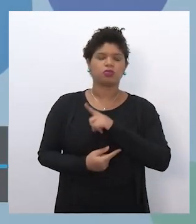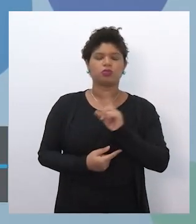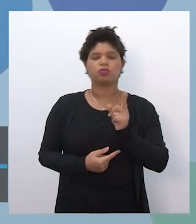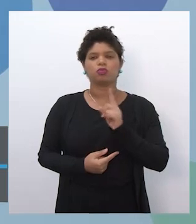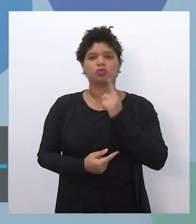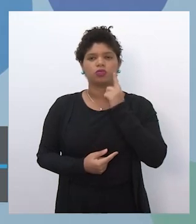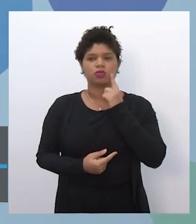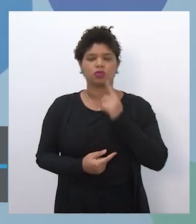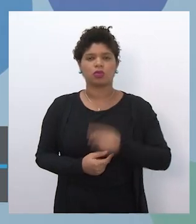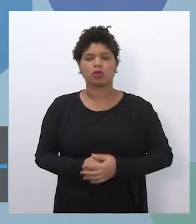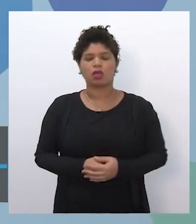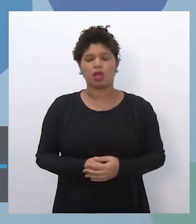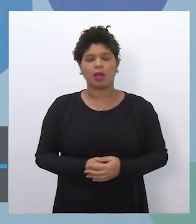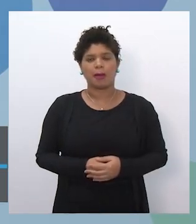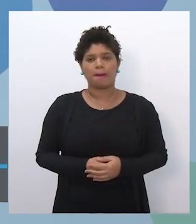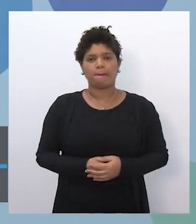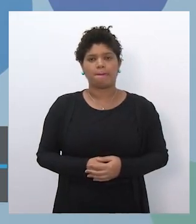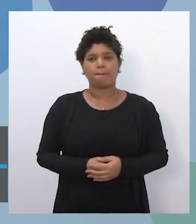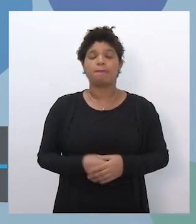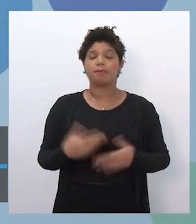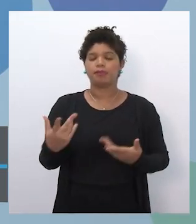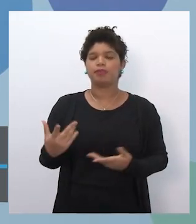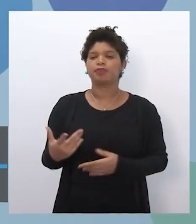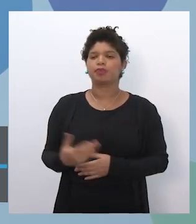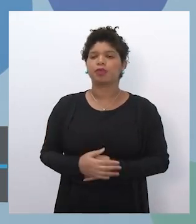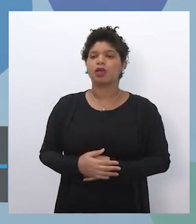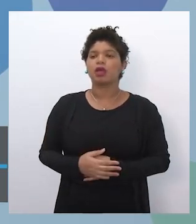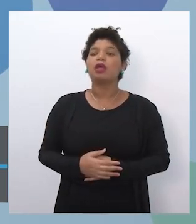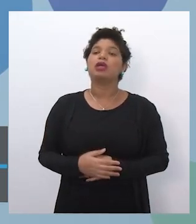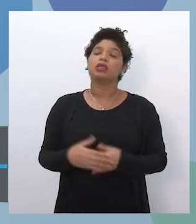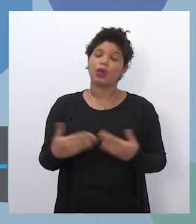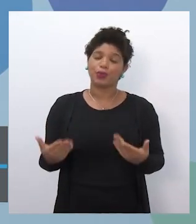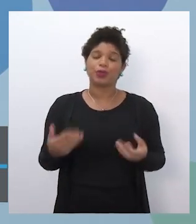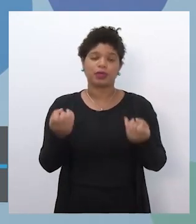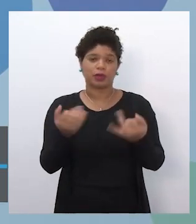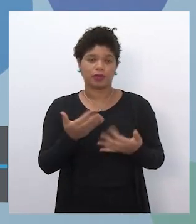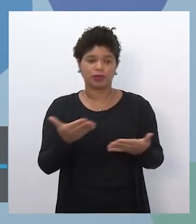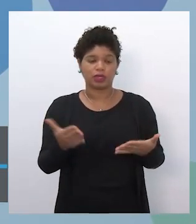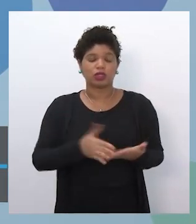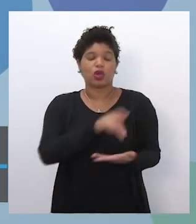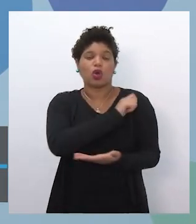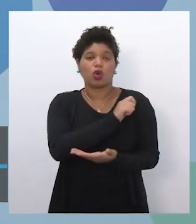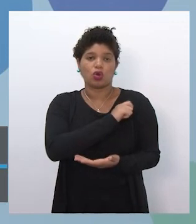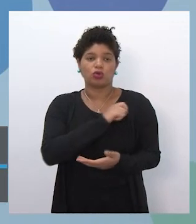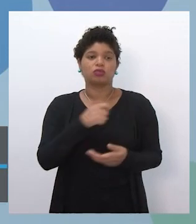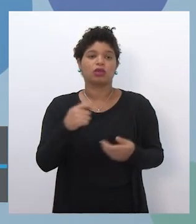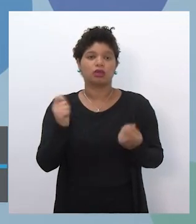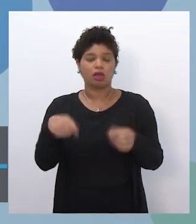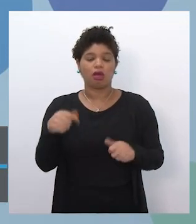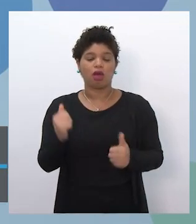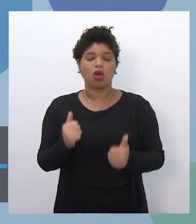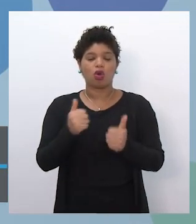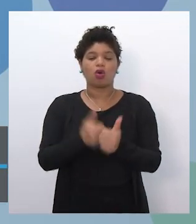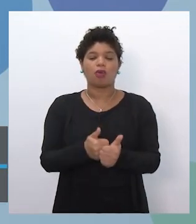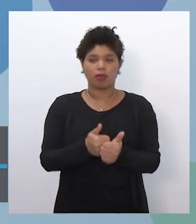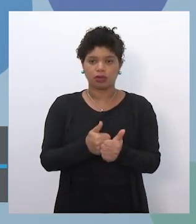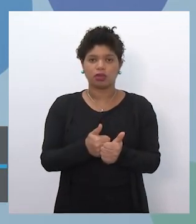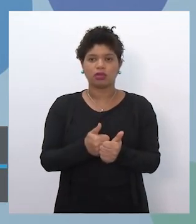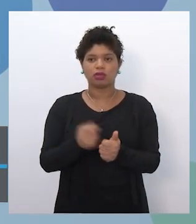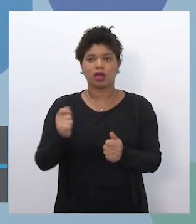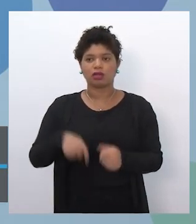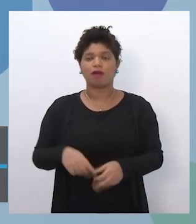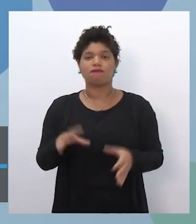É isso. O aluno tem essas contrapartidas mesmo de acompanhamento. A vinculação do